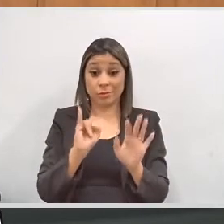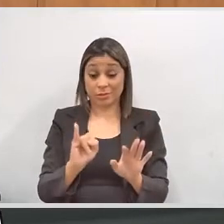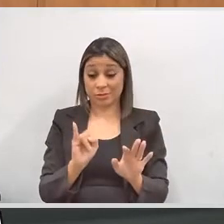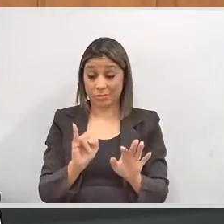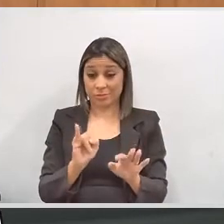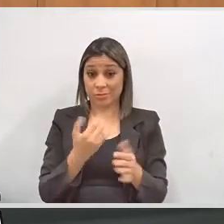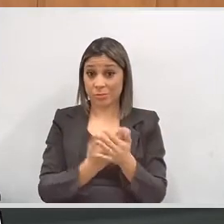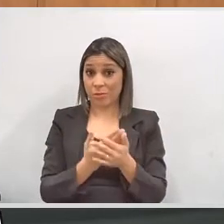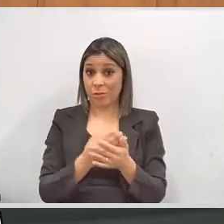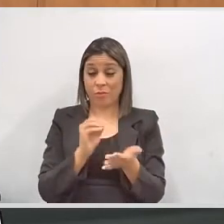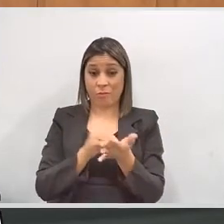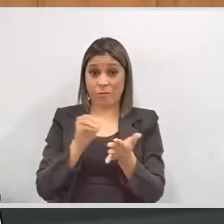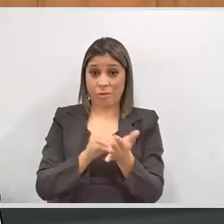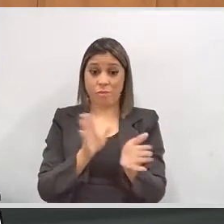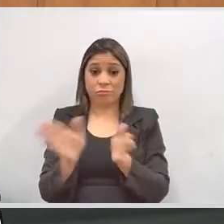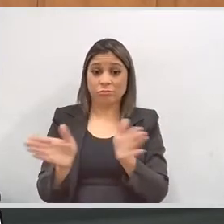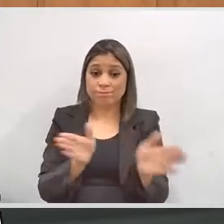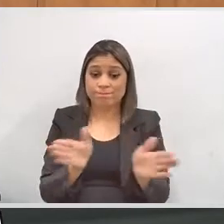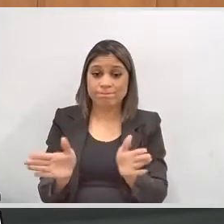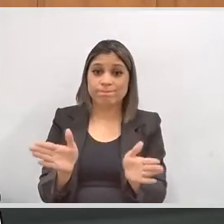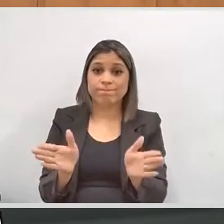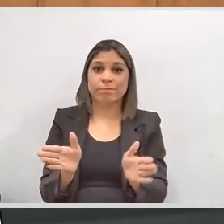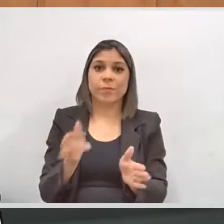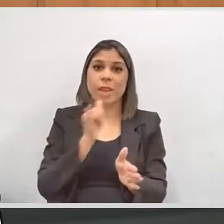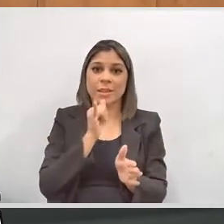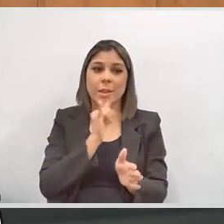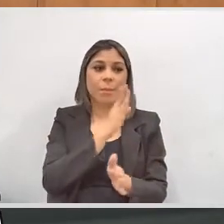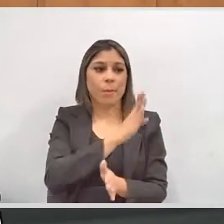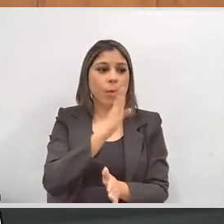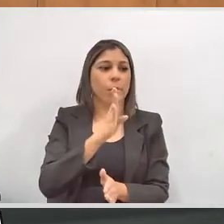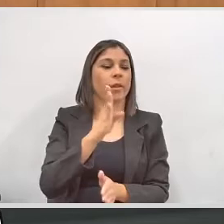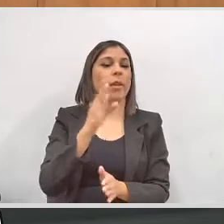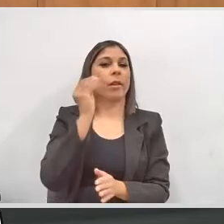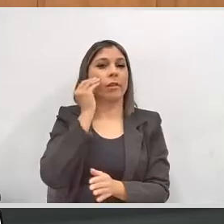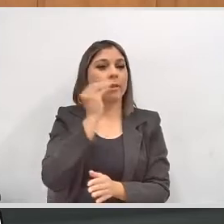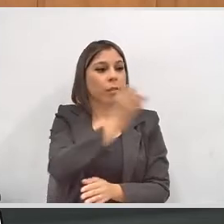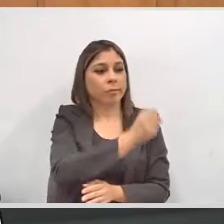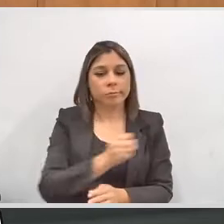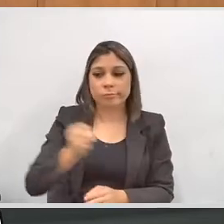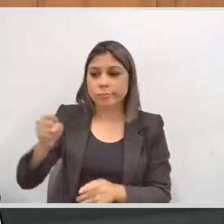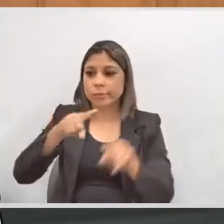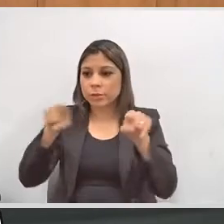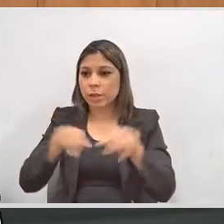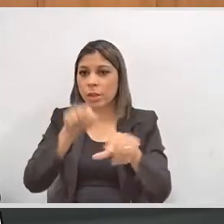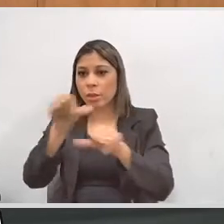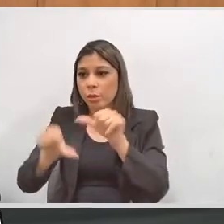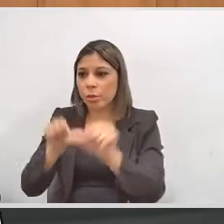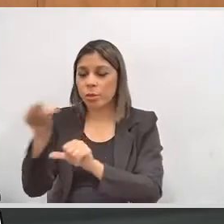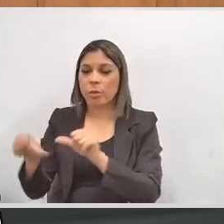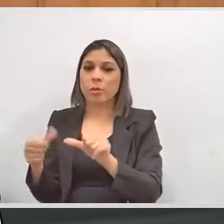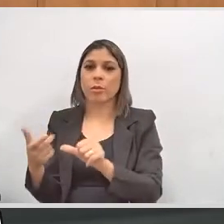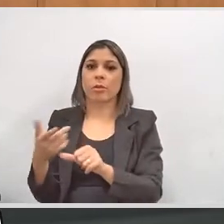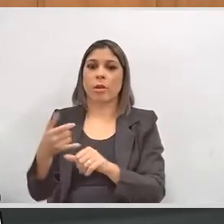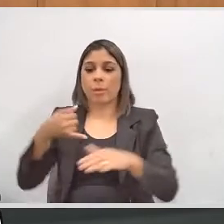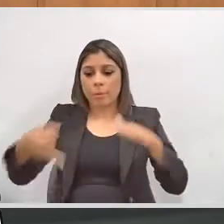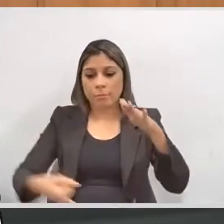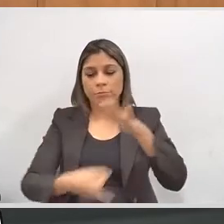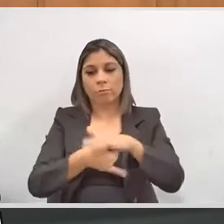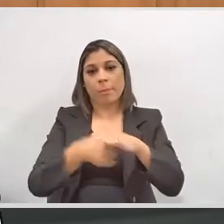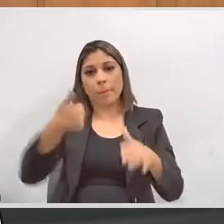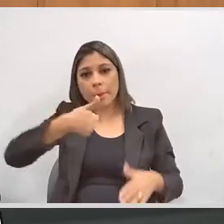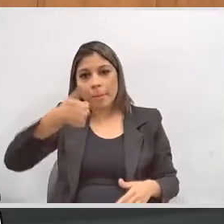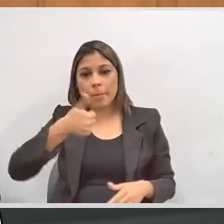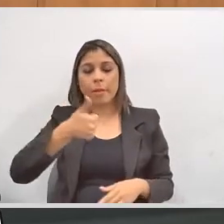quando a escola não tem, a gente migra à biblioteca, à secretaria, justamente para o primeiro